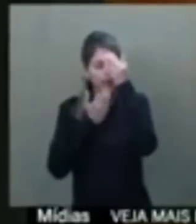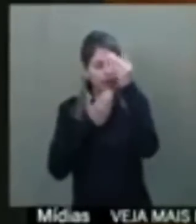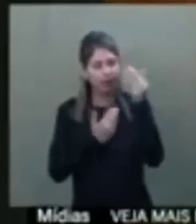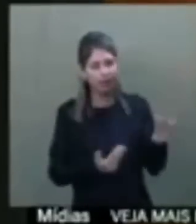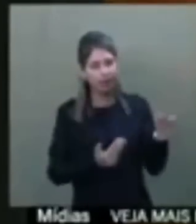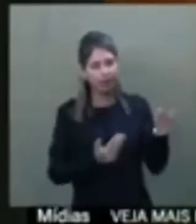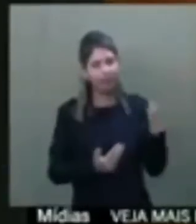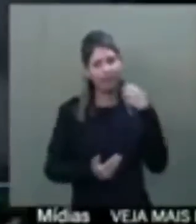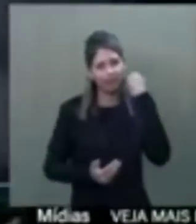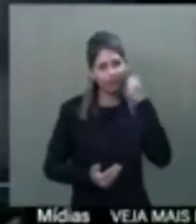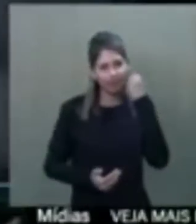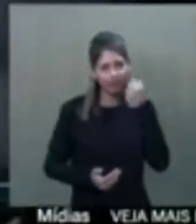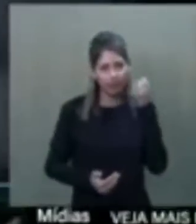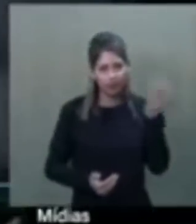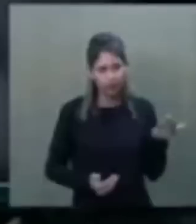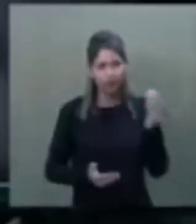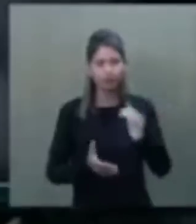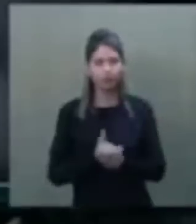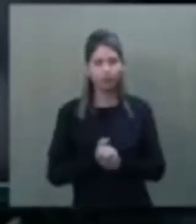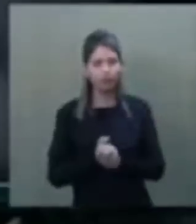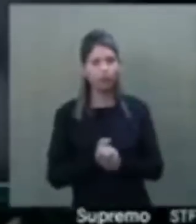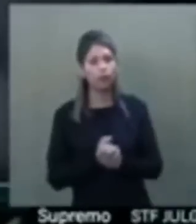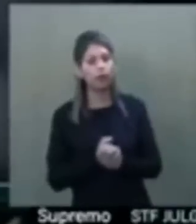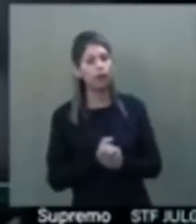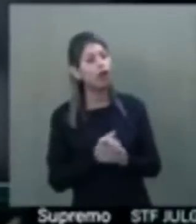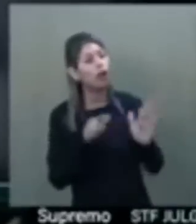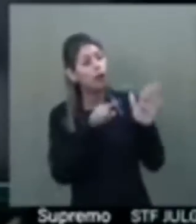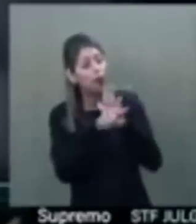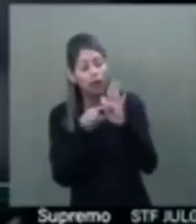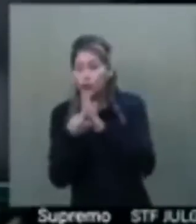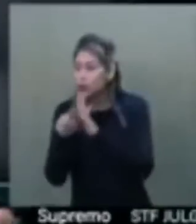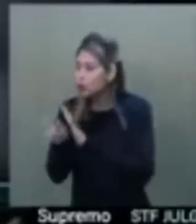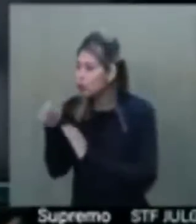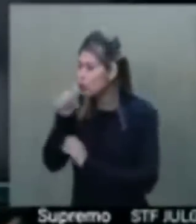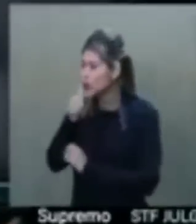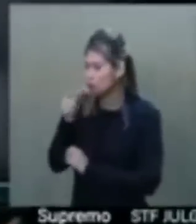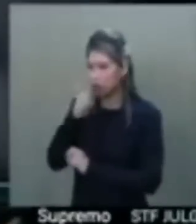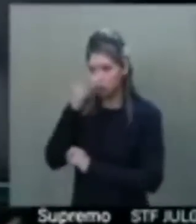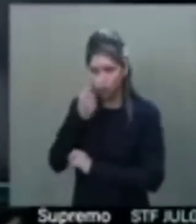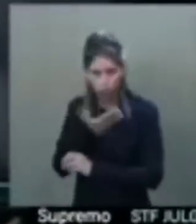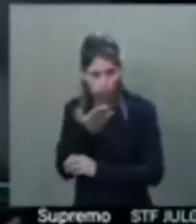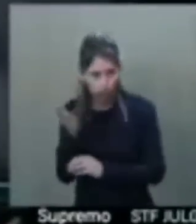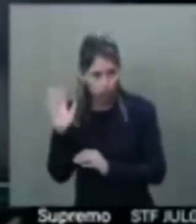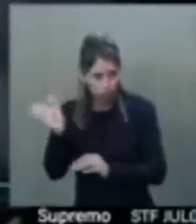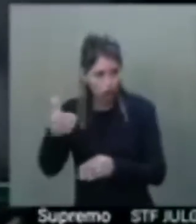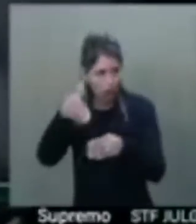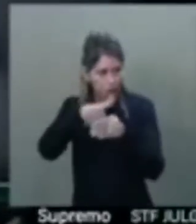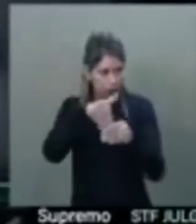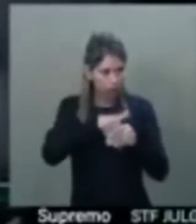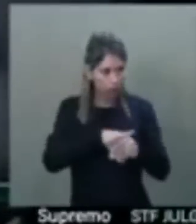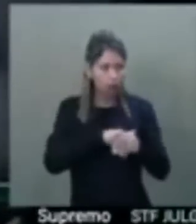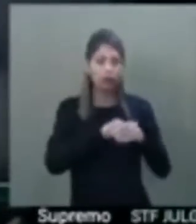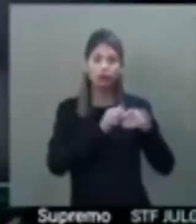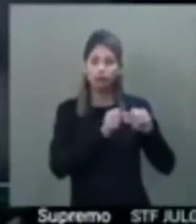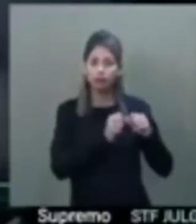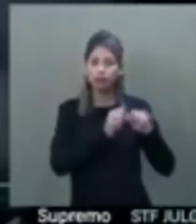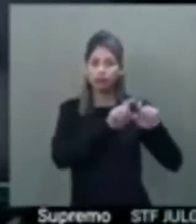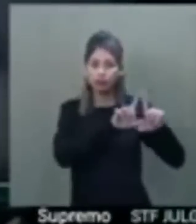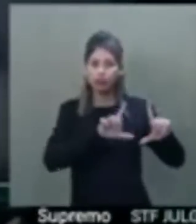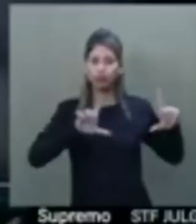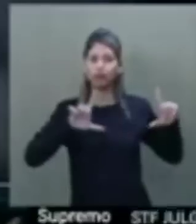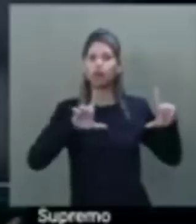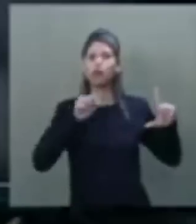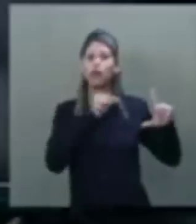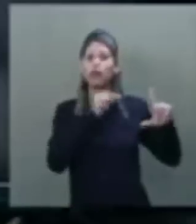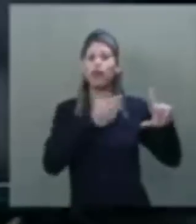Fabiano Contarato. Eu consulto aos senadores e senhoras senadoras, se todos já votaram. Encerrada a votação em primeiro turno, determino a